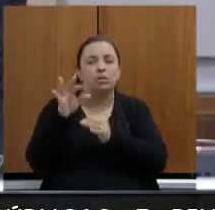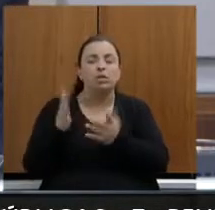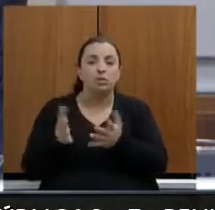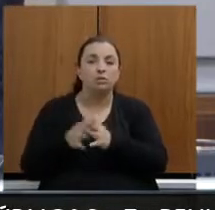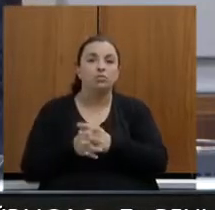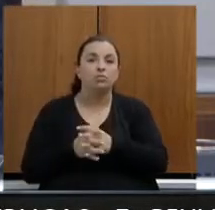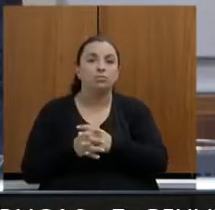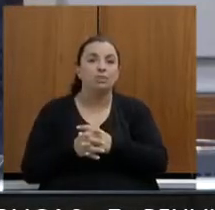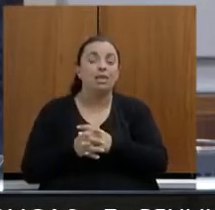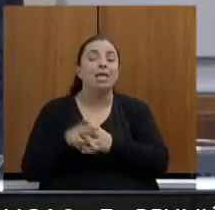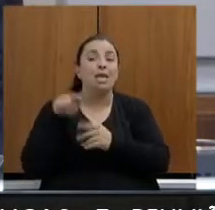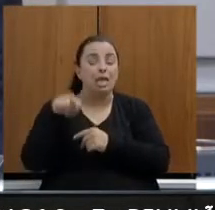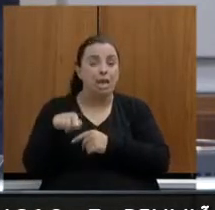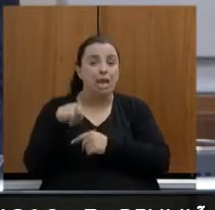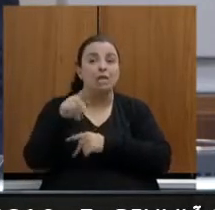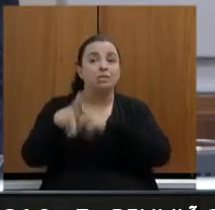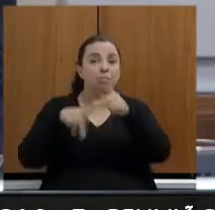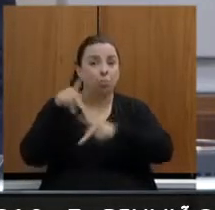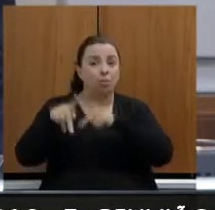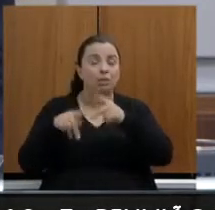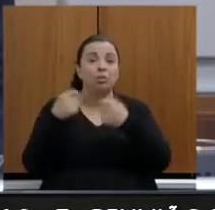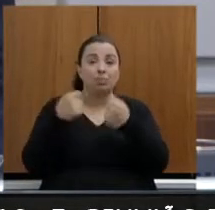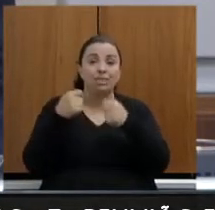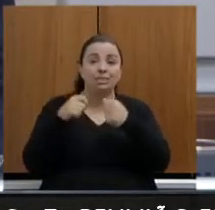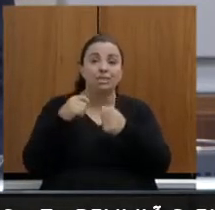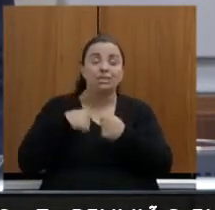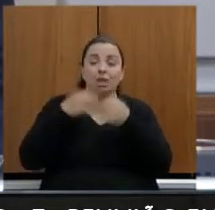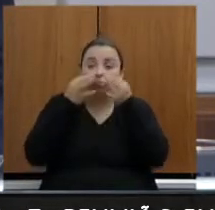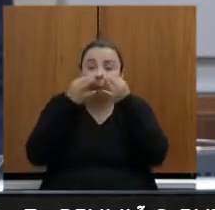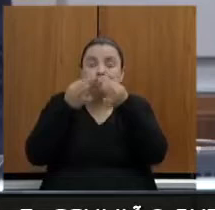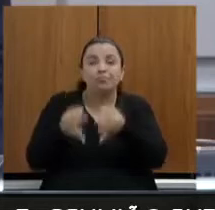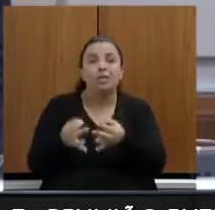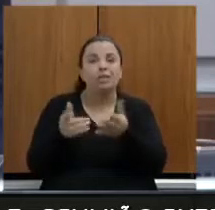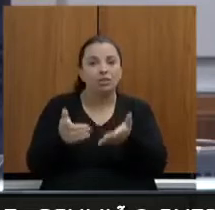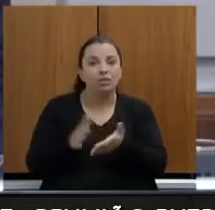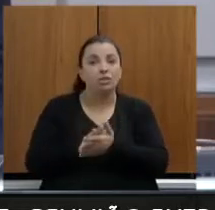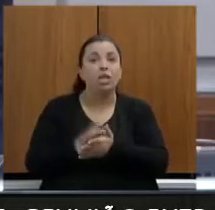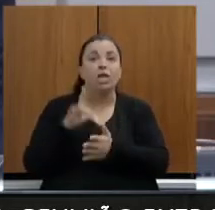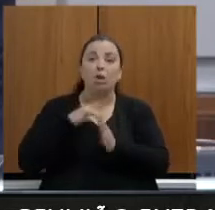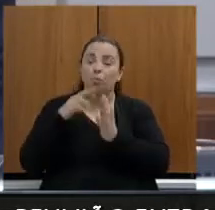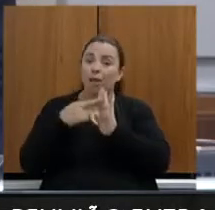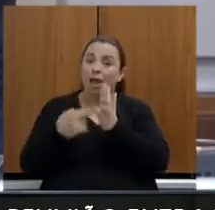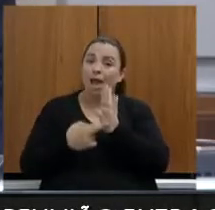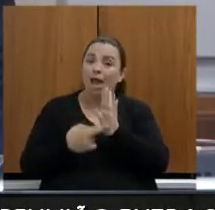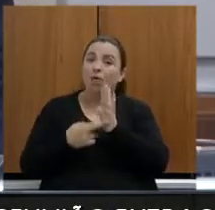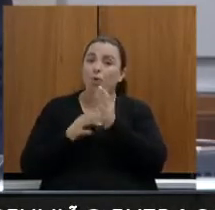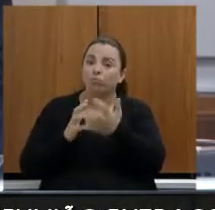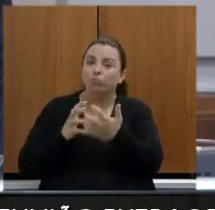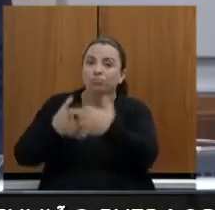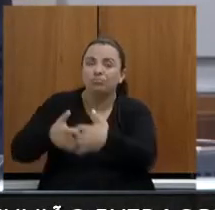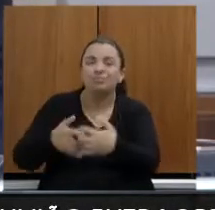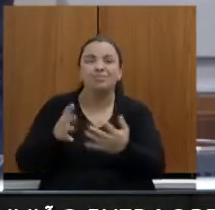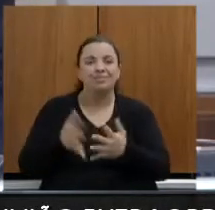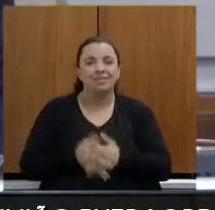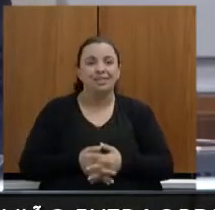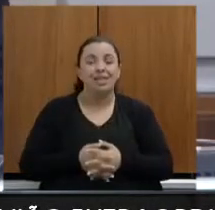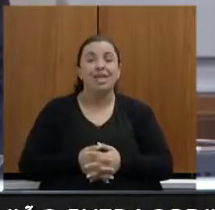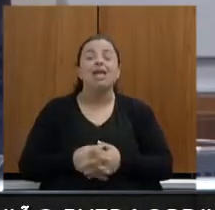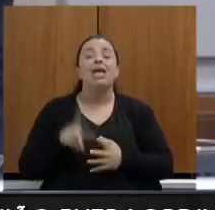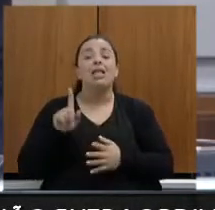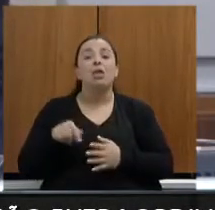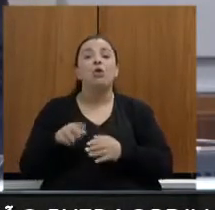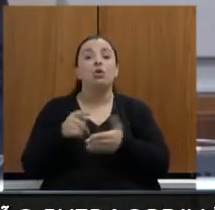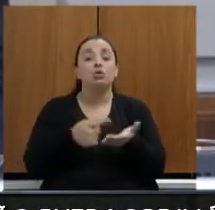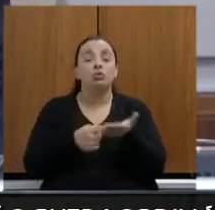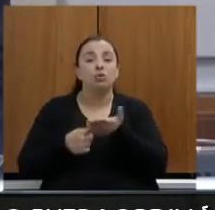precisam ser escutadas dentro de um protocolo adequado. E nós estamos trazendo o reitor da Universidade